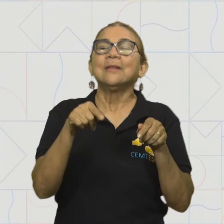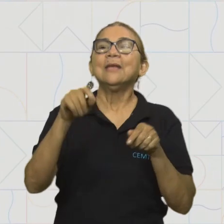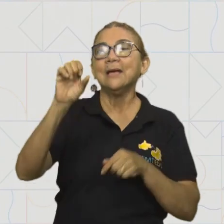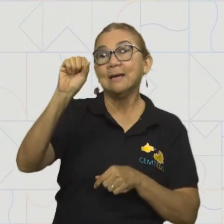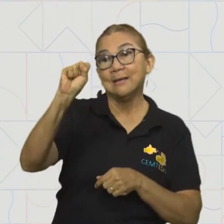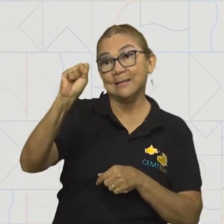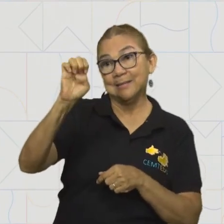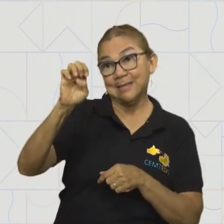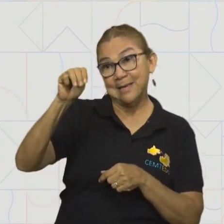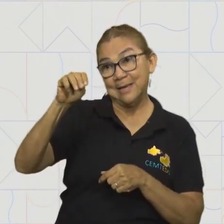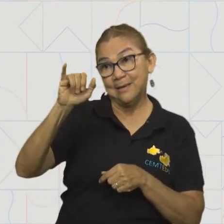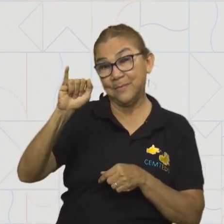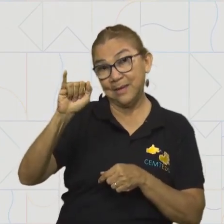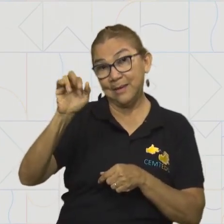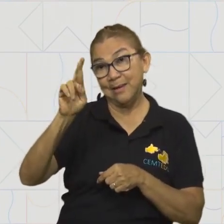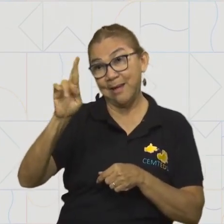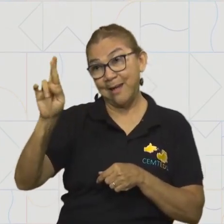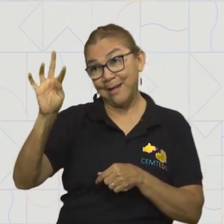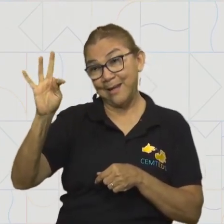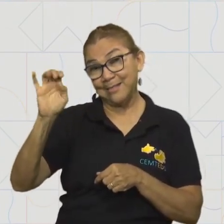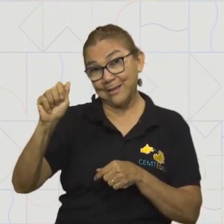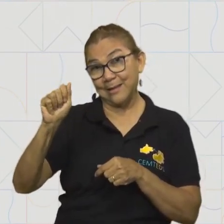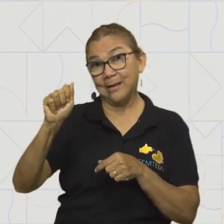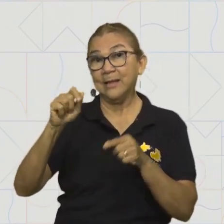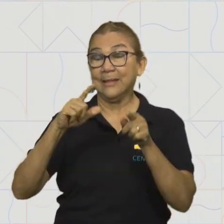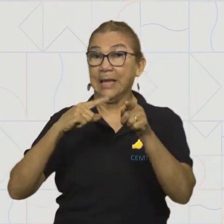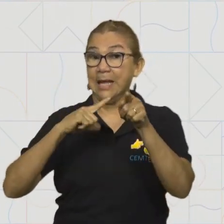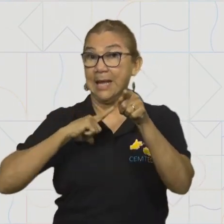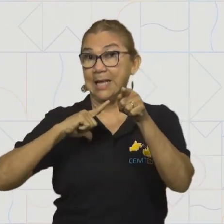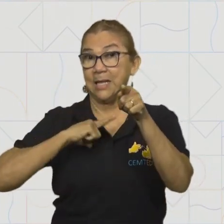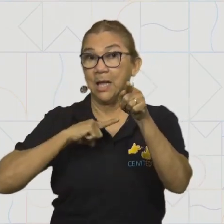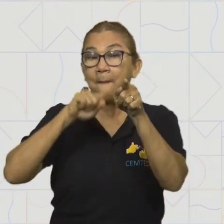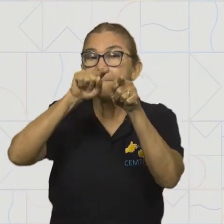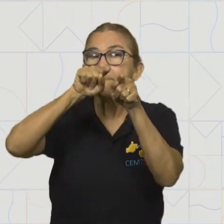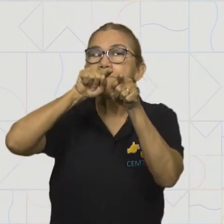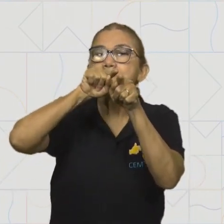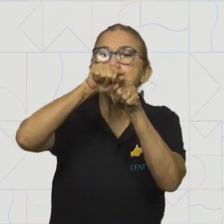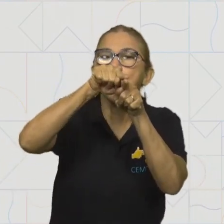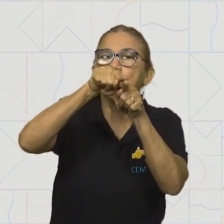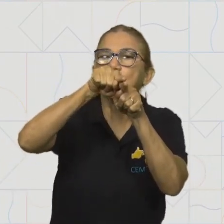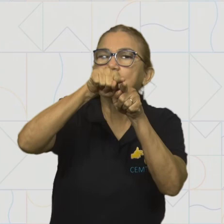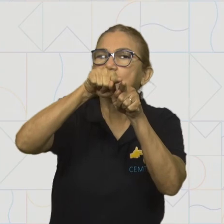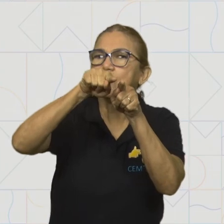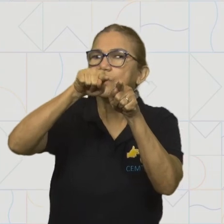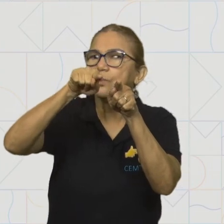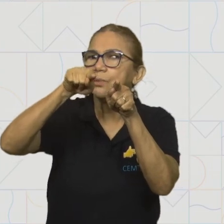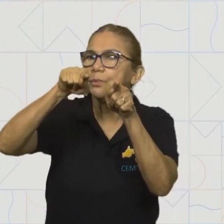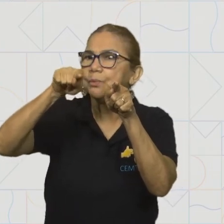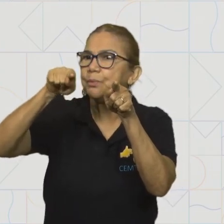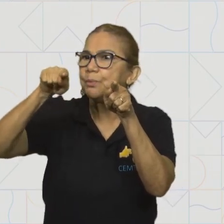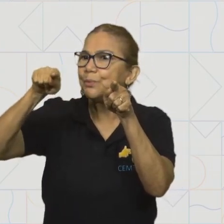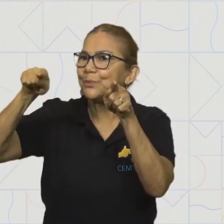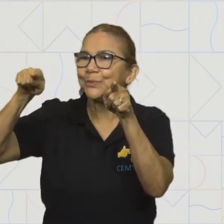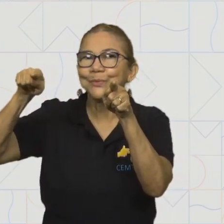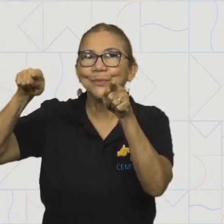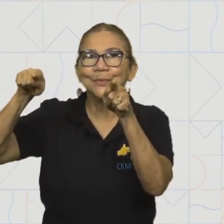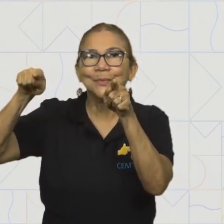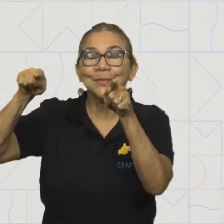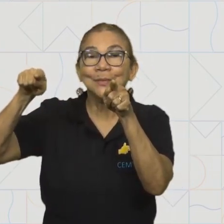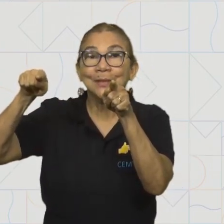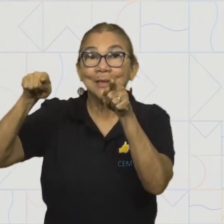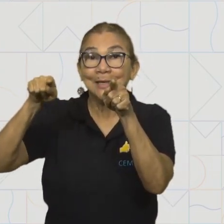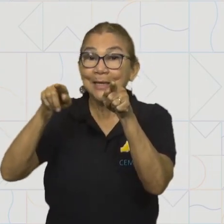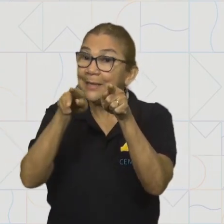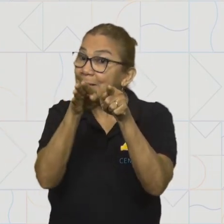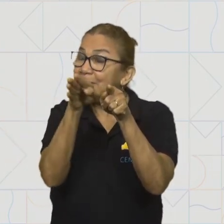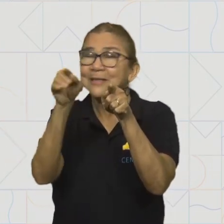semirreta, ela tem um ponto de origem, passa por outro ponto que a orienta e também